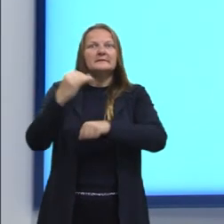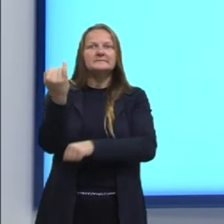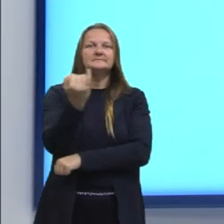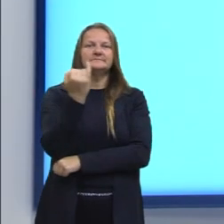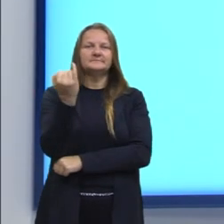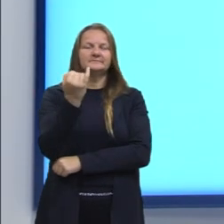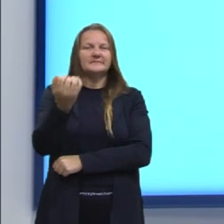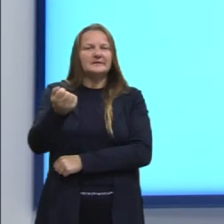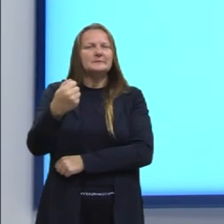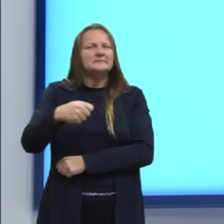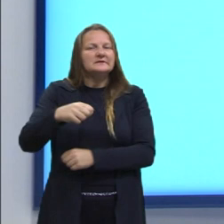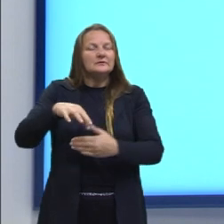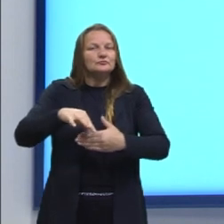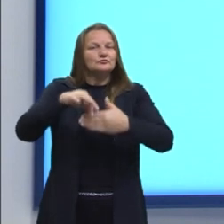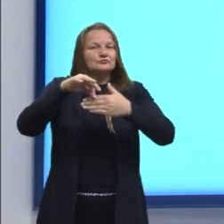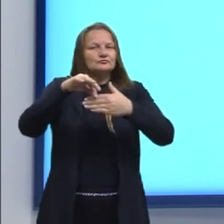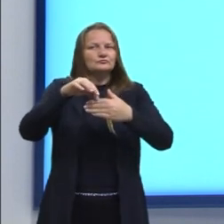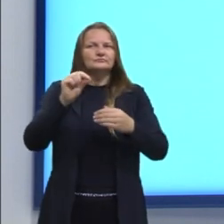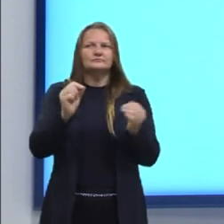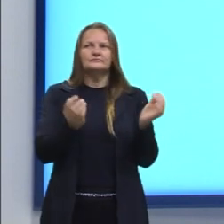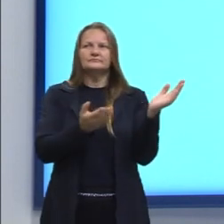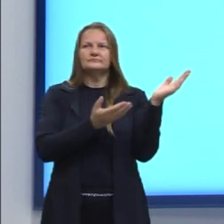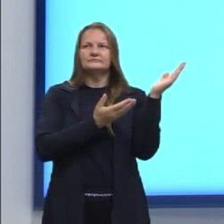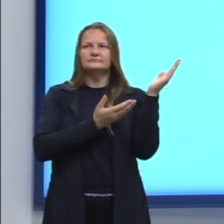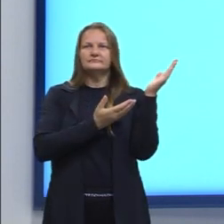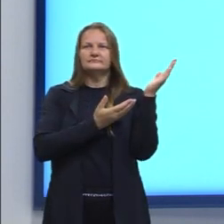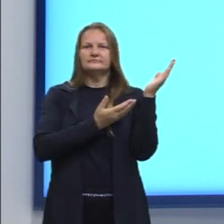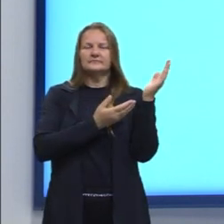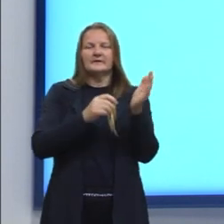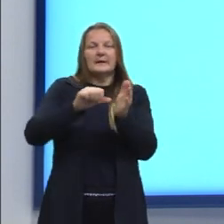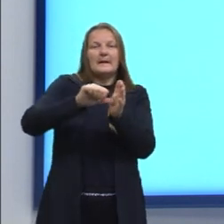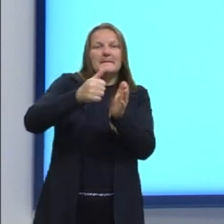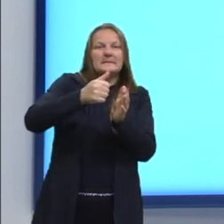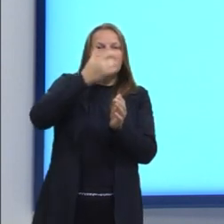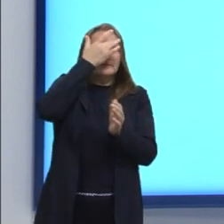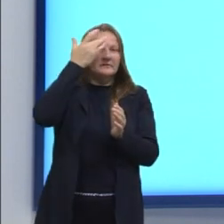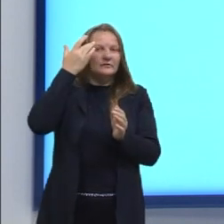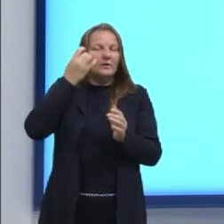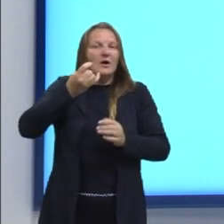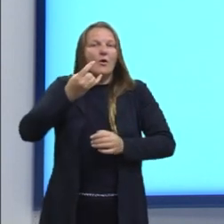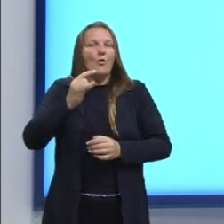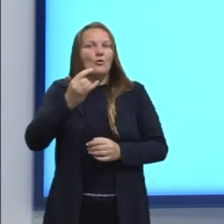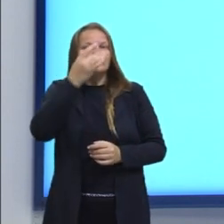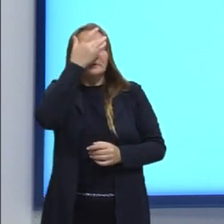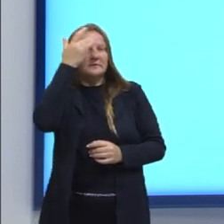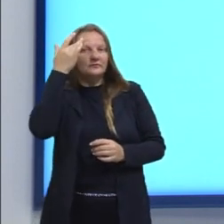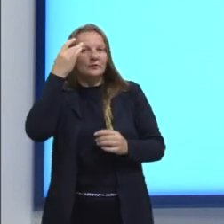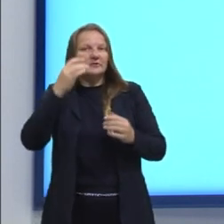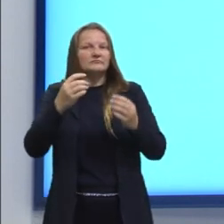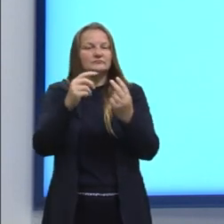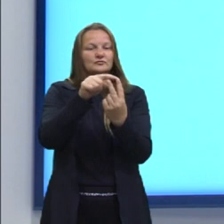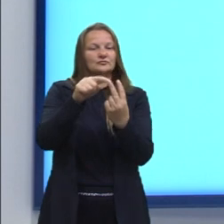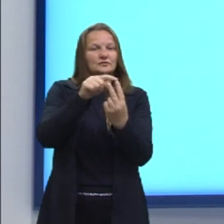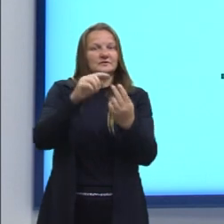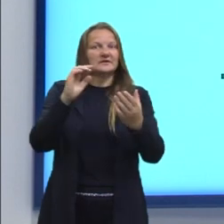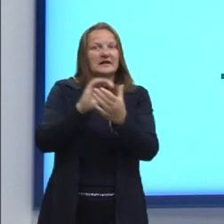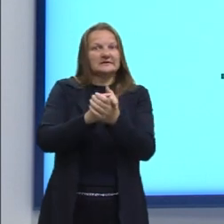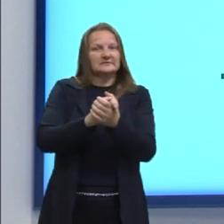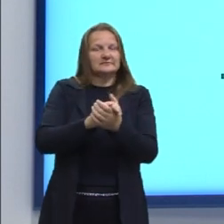precisamos destacar é a primeira e a última pessoa tem que ser ali o casal. Ok.